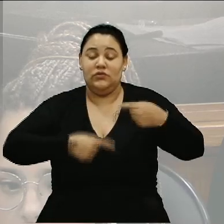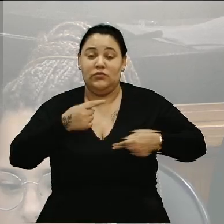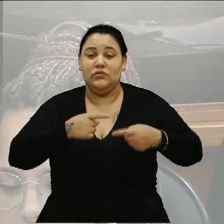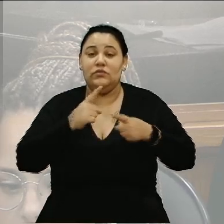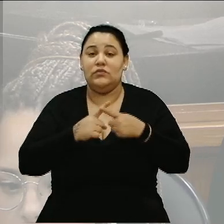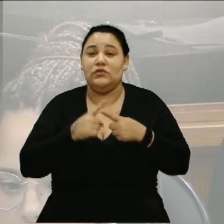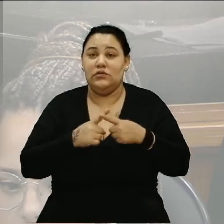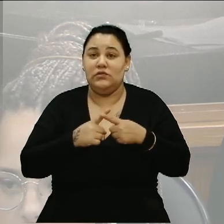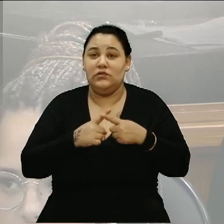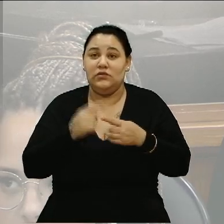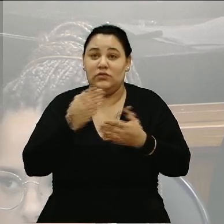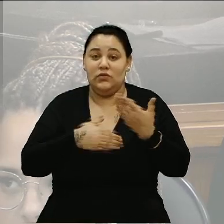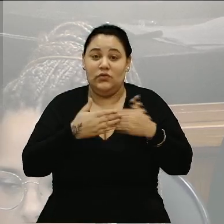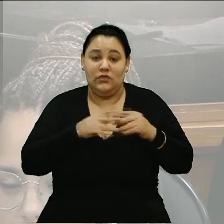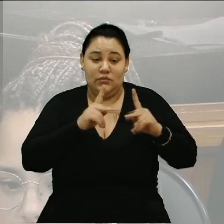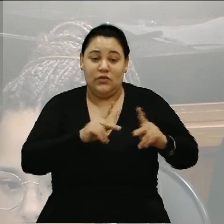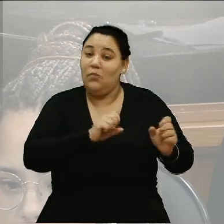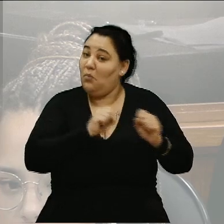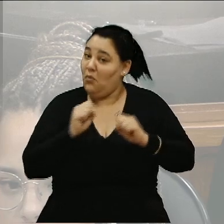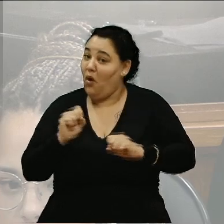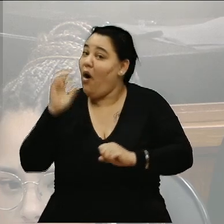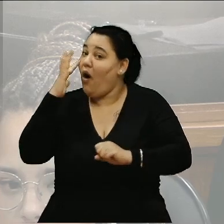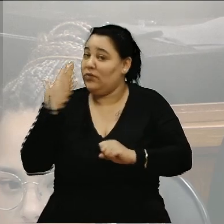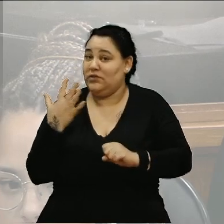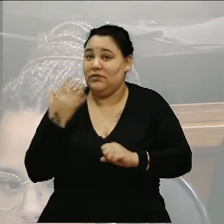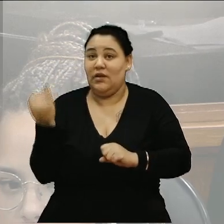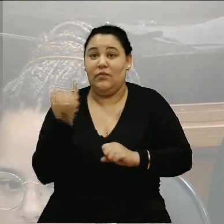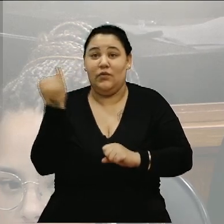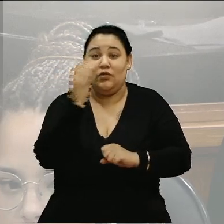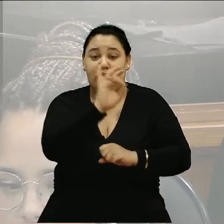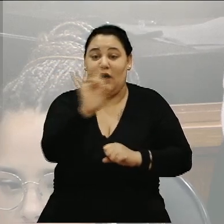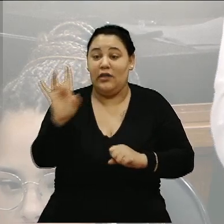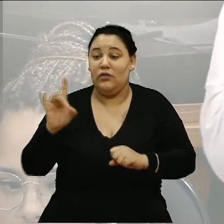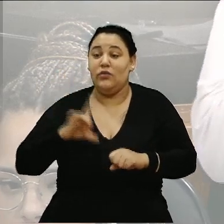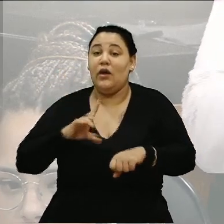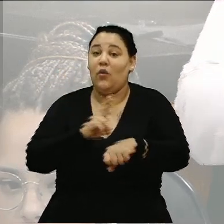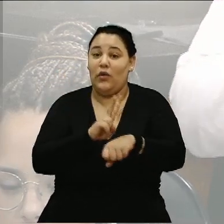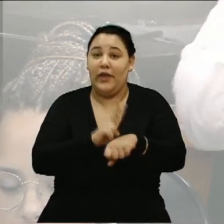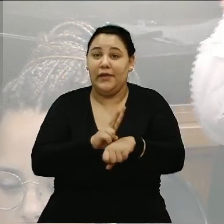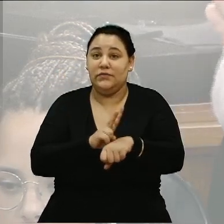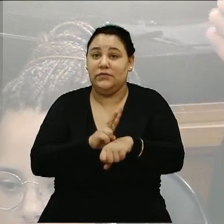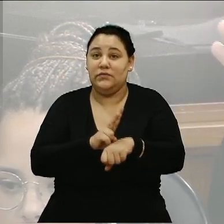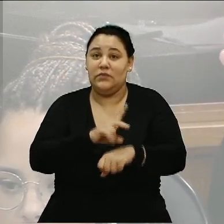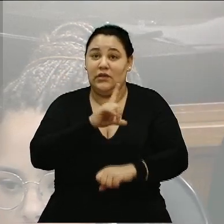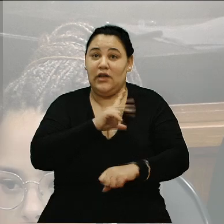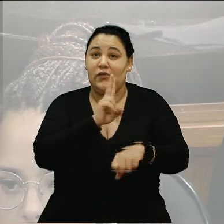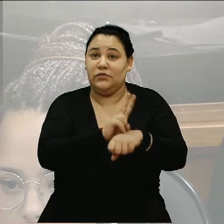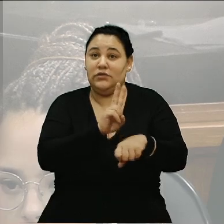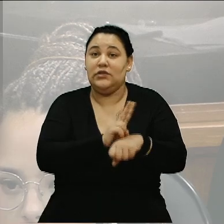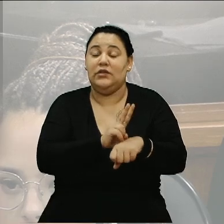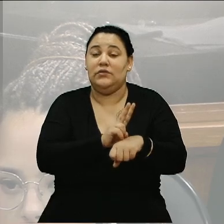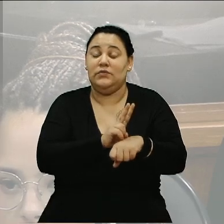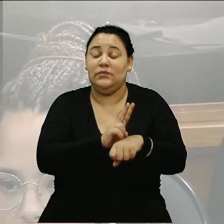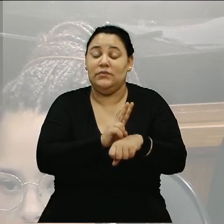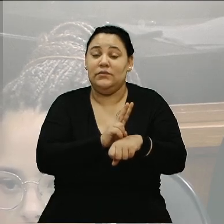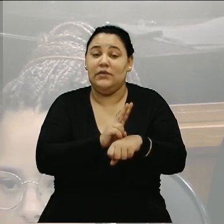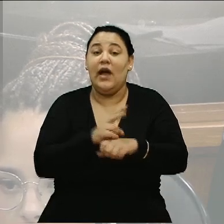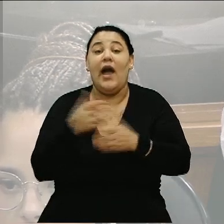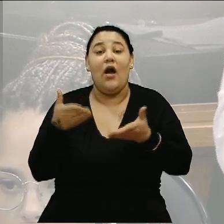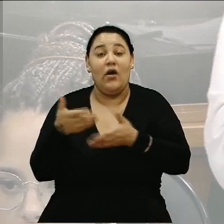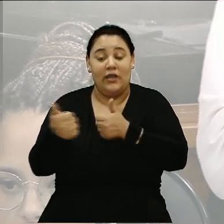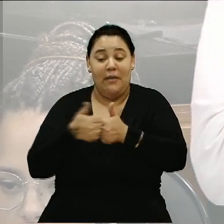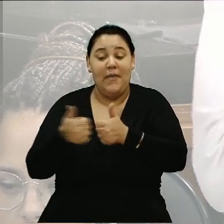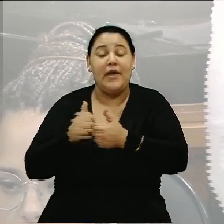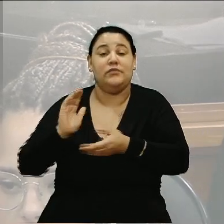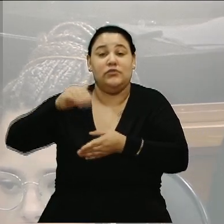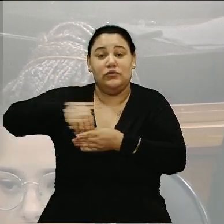todo mundo está na baila, e é importante todo mundo ter cuidado. Todo mundo ter cuidado, um processo pré-eleitoral. Porque quem